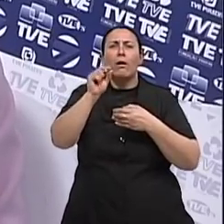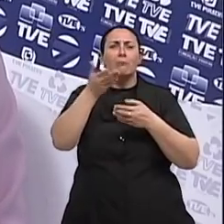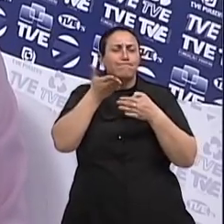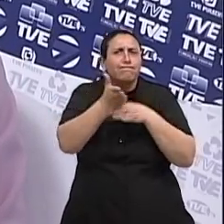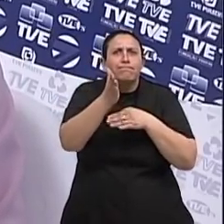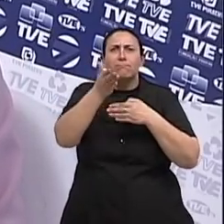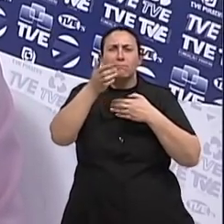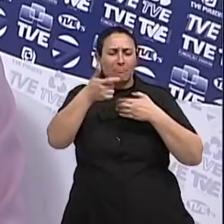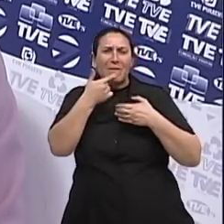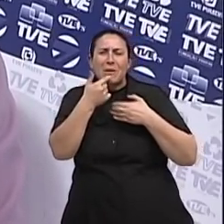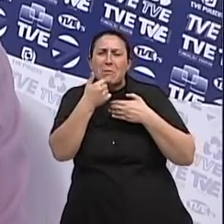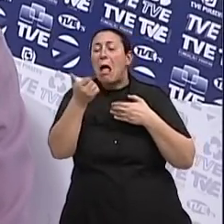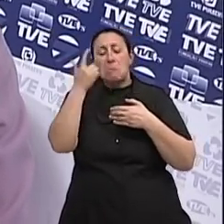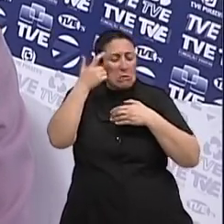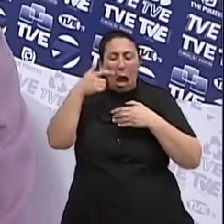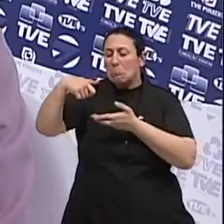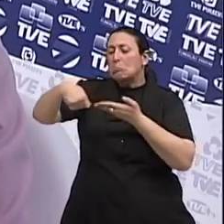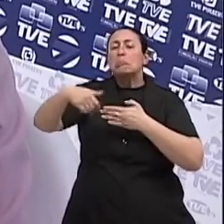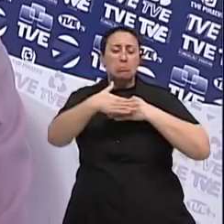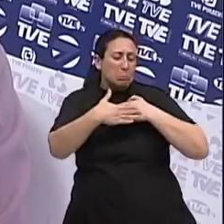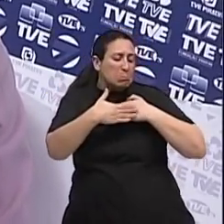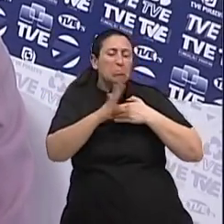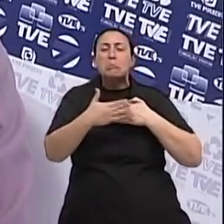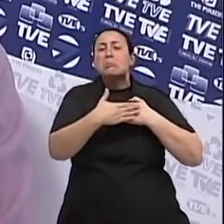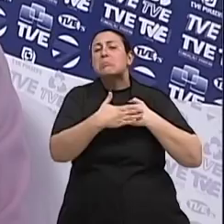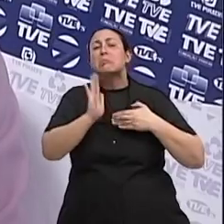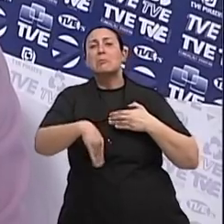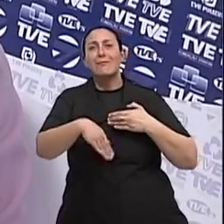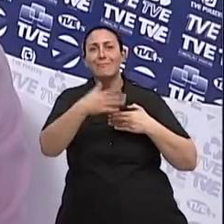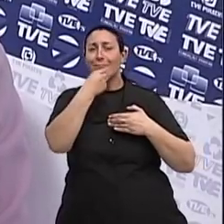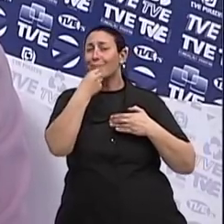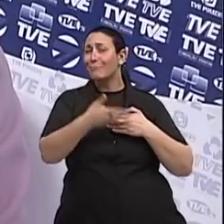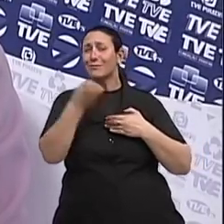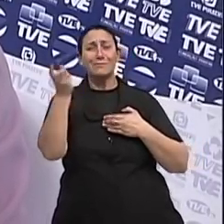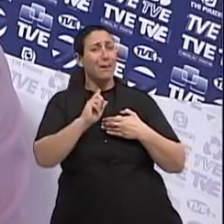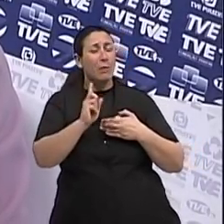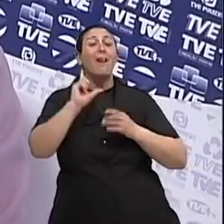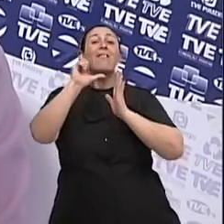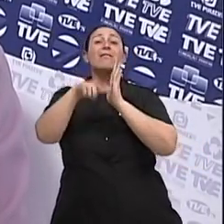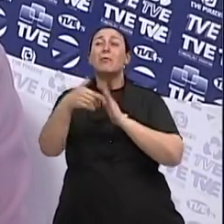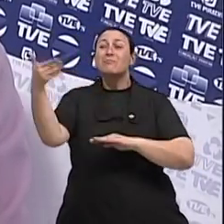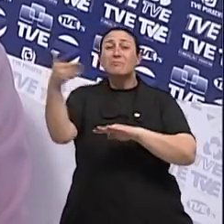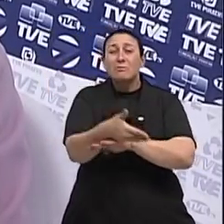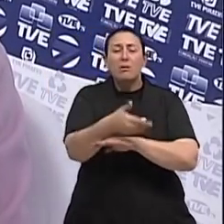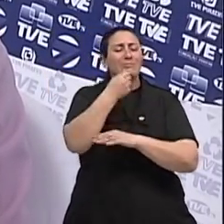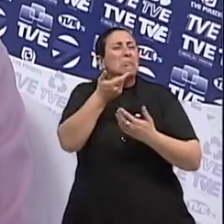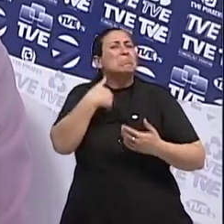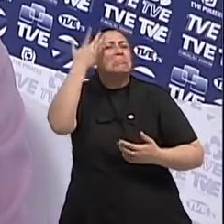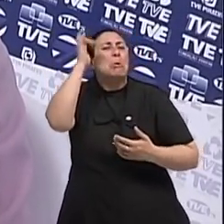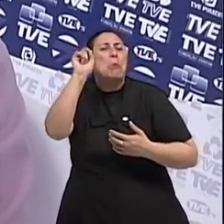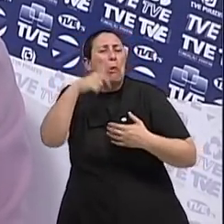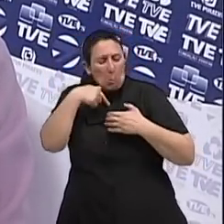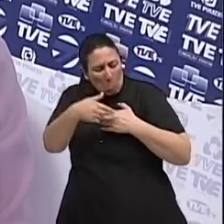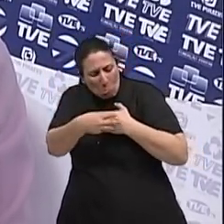desapercebido, tratando com pomadinhas. E, no final, a gente chega com o diagnóstico já, às vezes, fora da